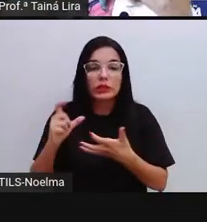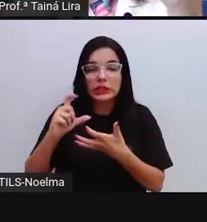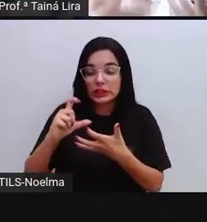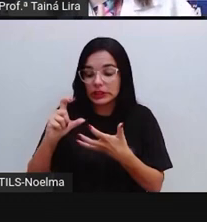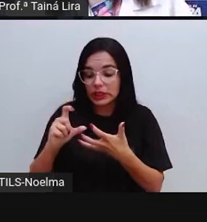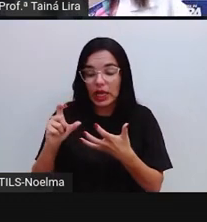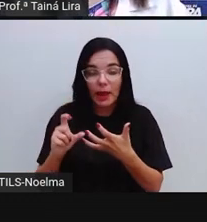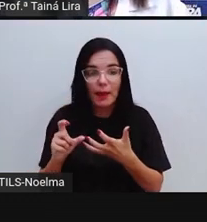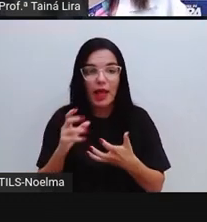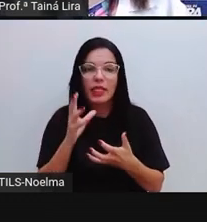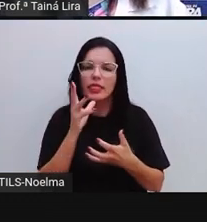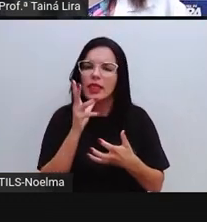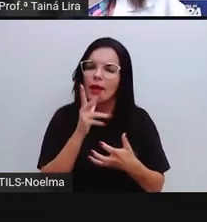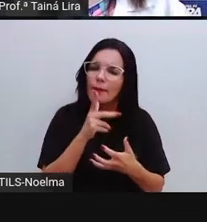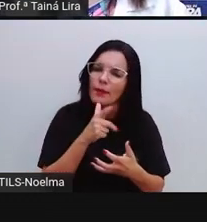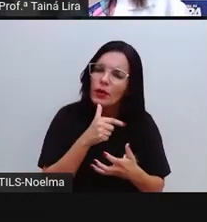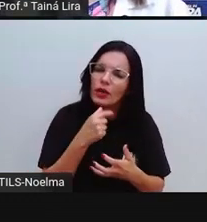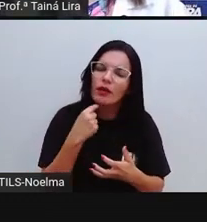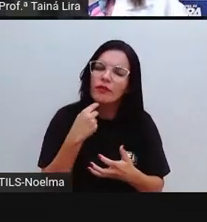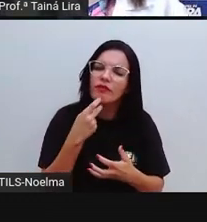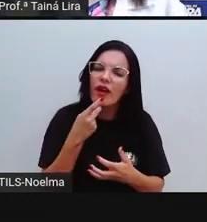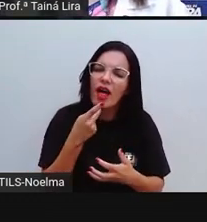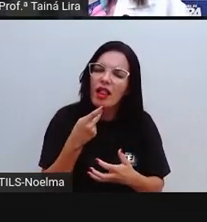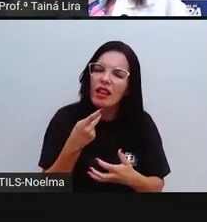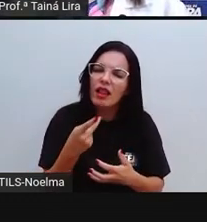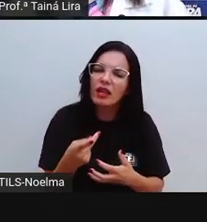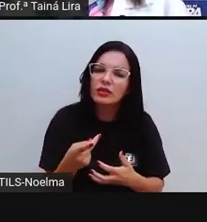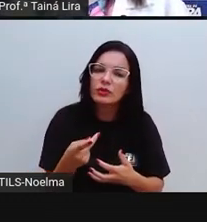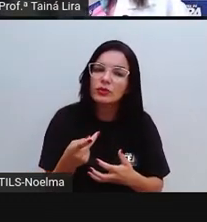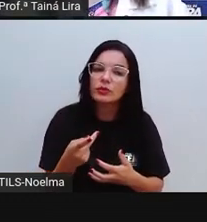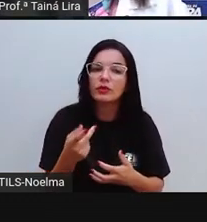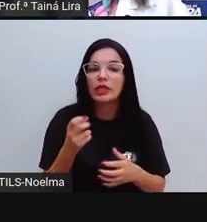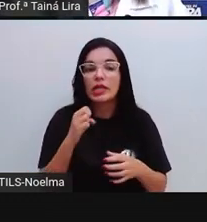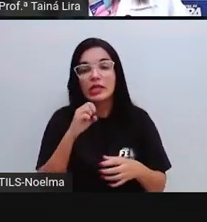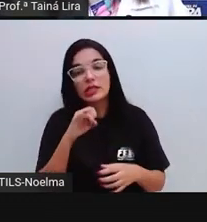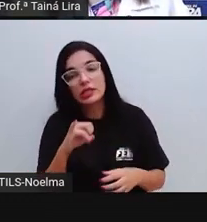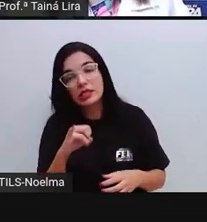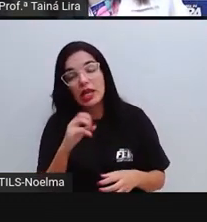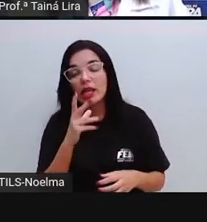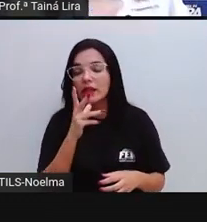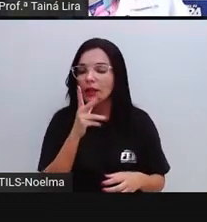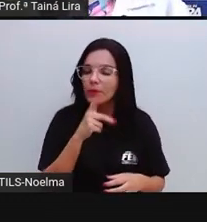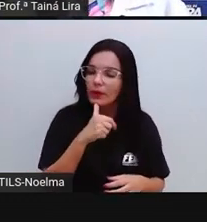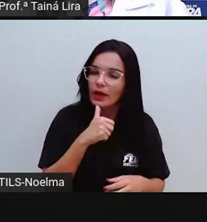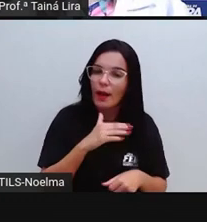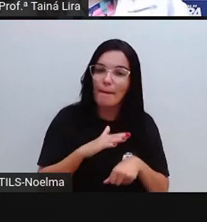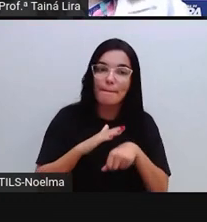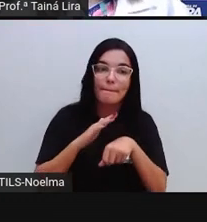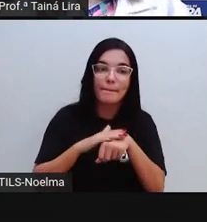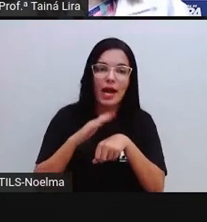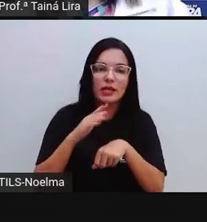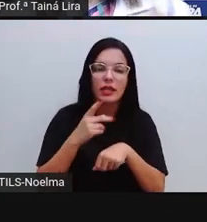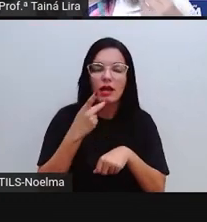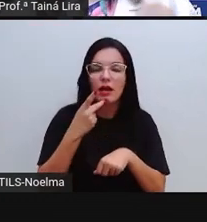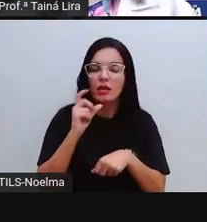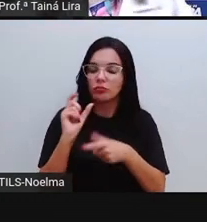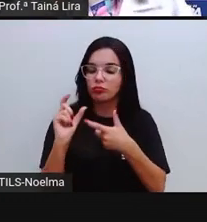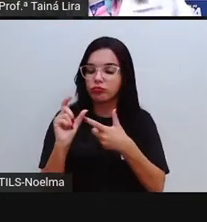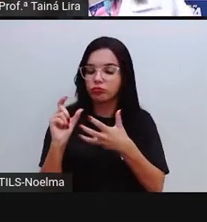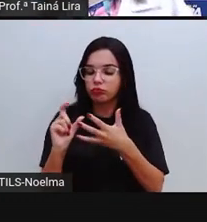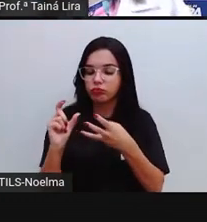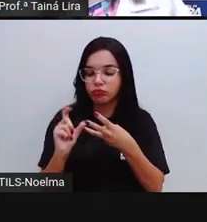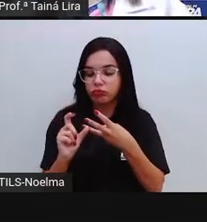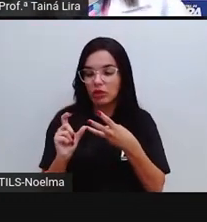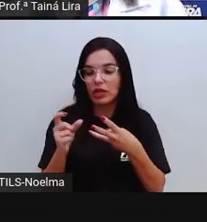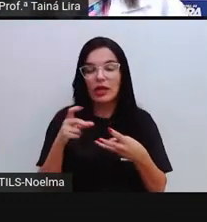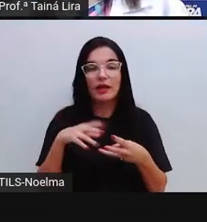mais tempo aí na sua boca, tá? A sílaba que demora mais tempo é a sílaba mais forte. Se essa